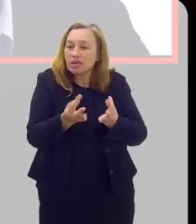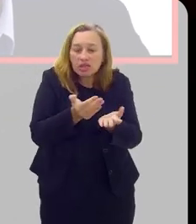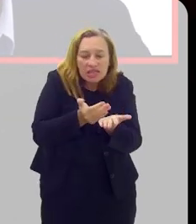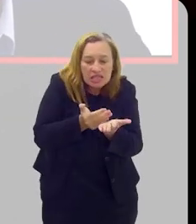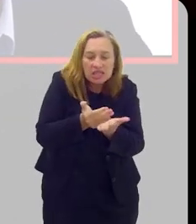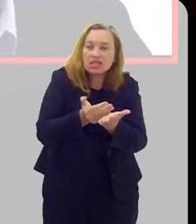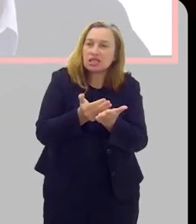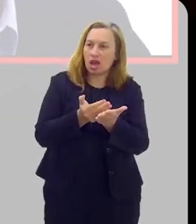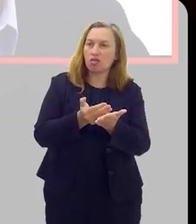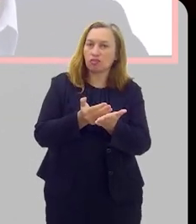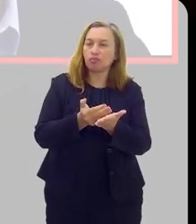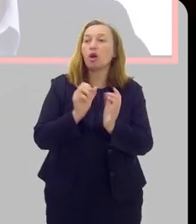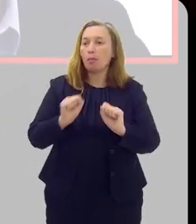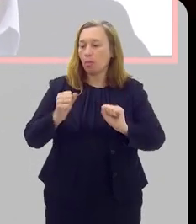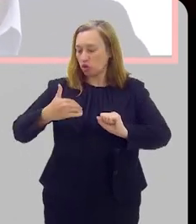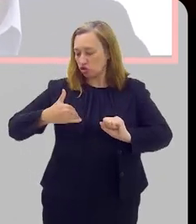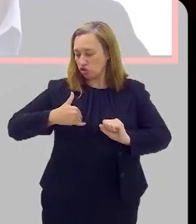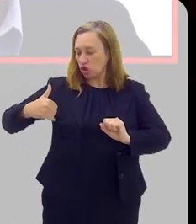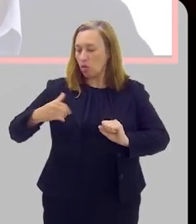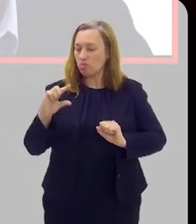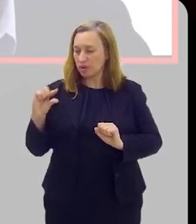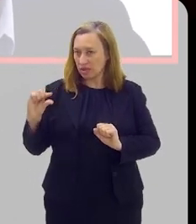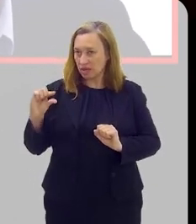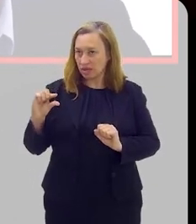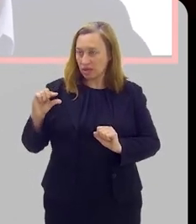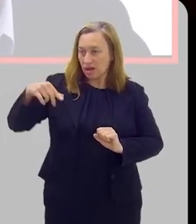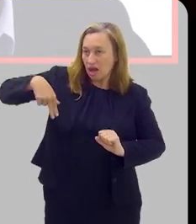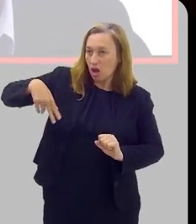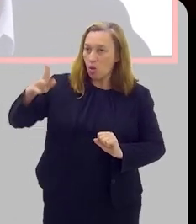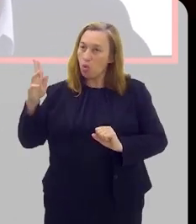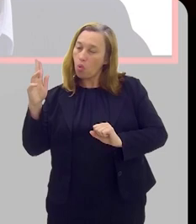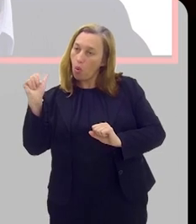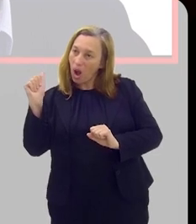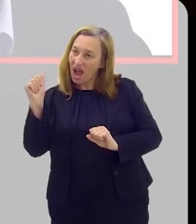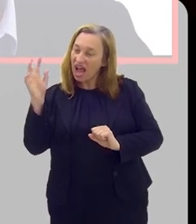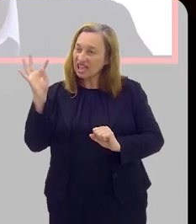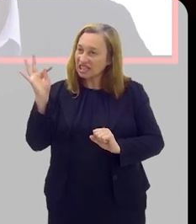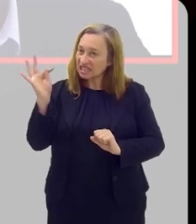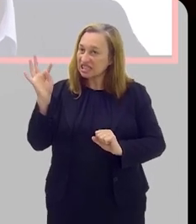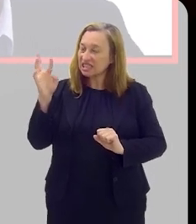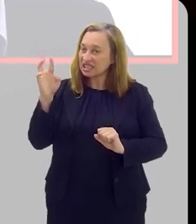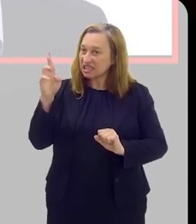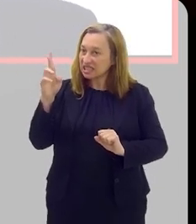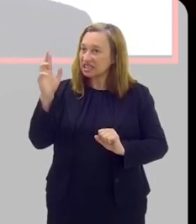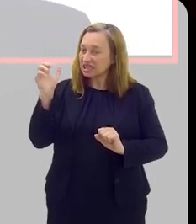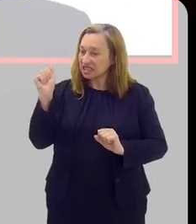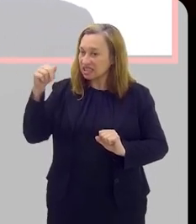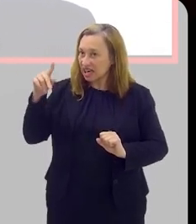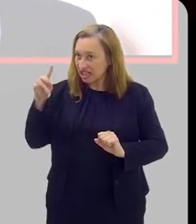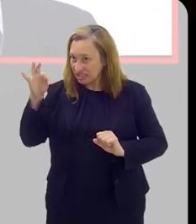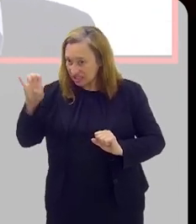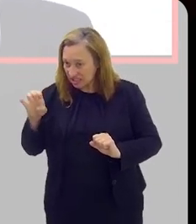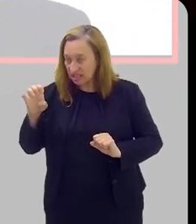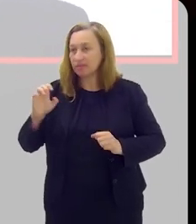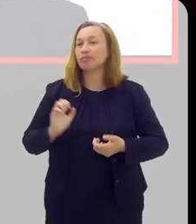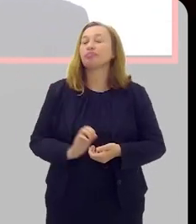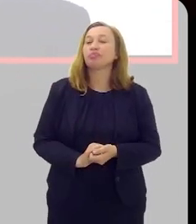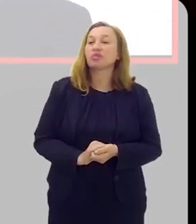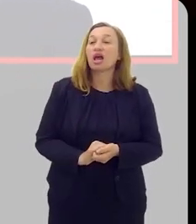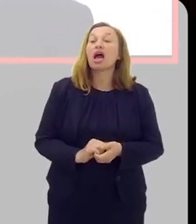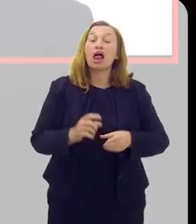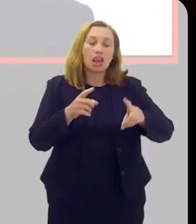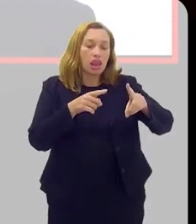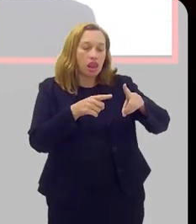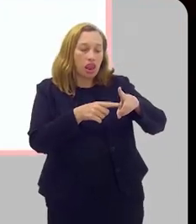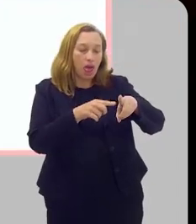quando ela está muito inicial, que a gente pode tirar só um pedaço, que a gente chama de quadrante, né? É a quadrantectomia. Não tira a mama toda.